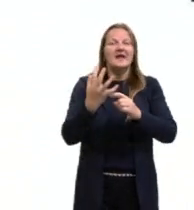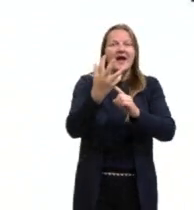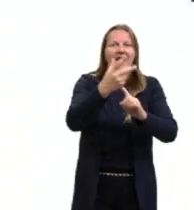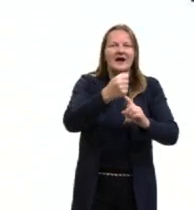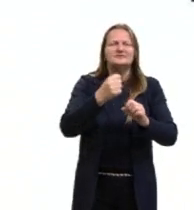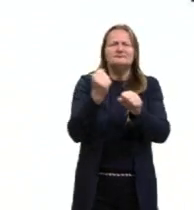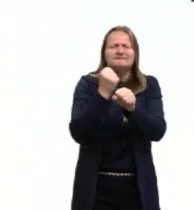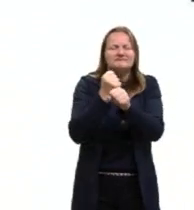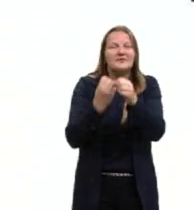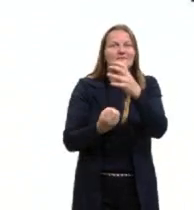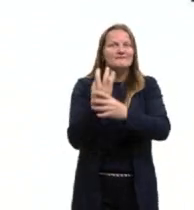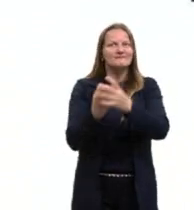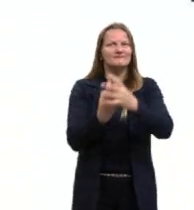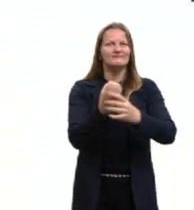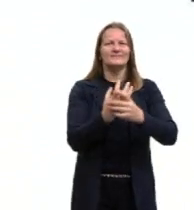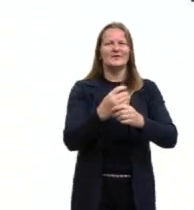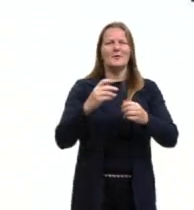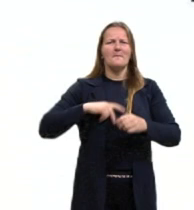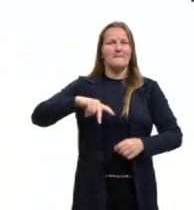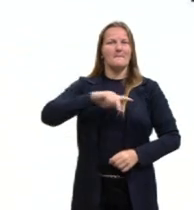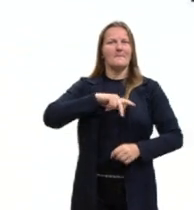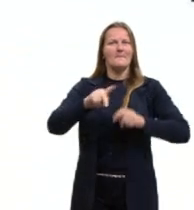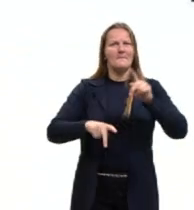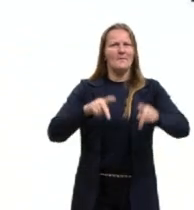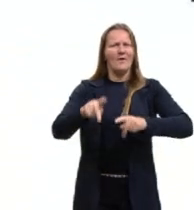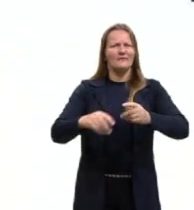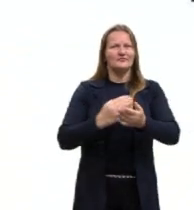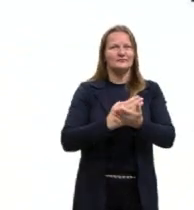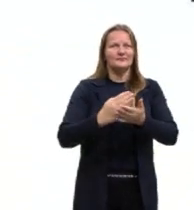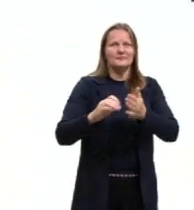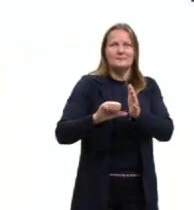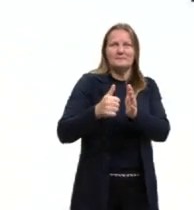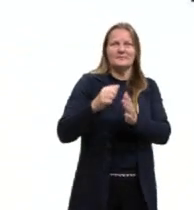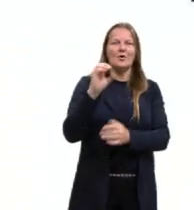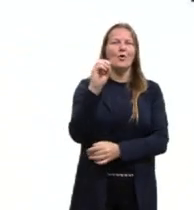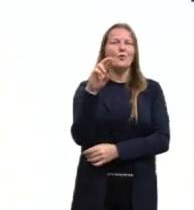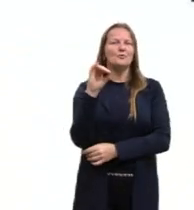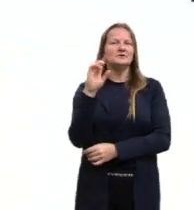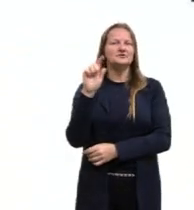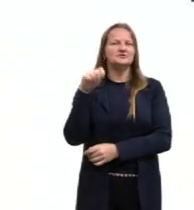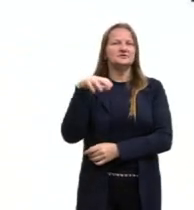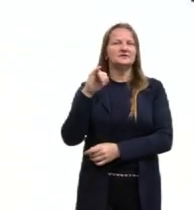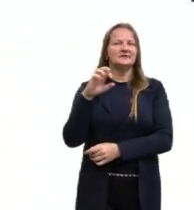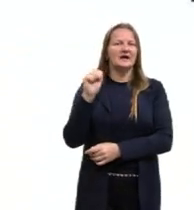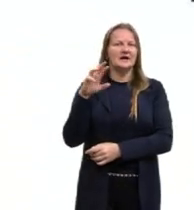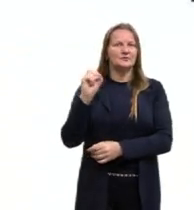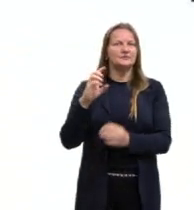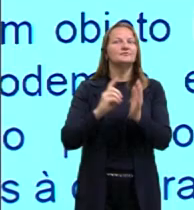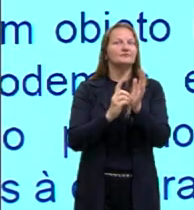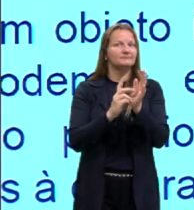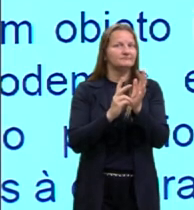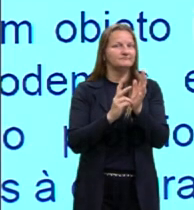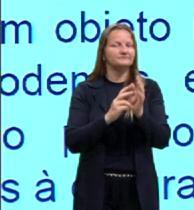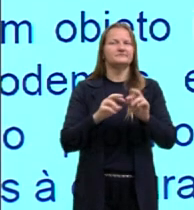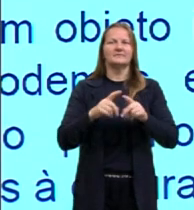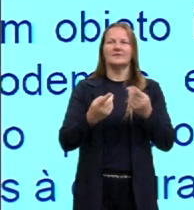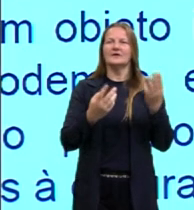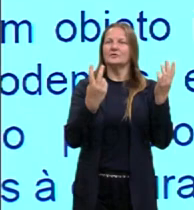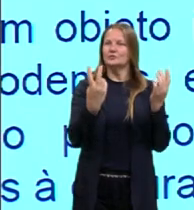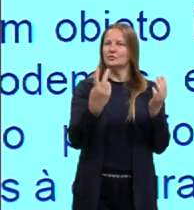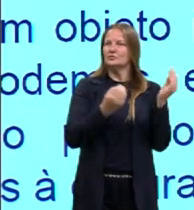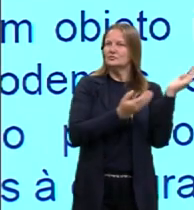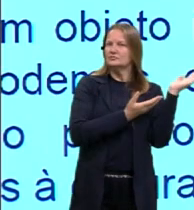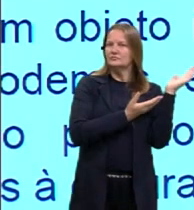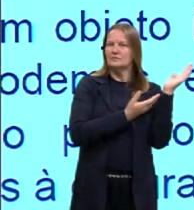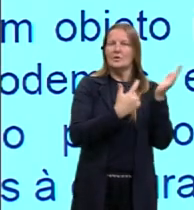que é produzida pelos povos originários. A primeira questão, aqui eu trago duas citações, tá? Do